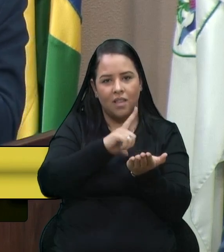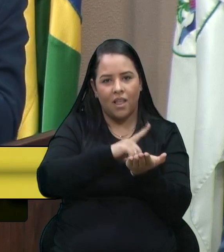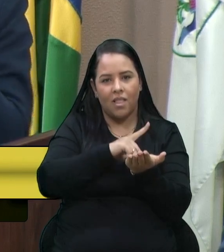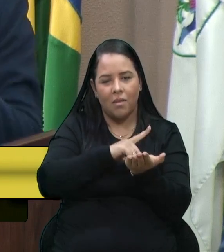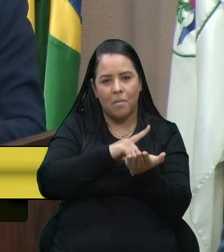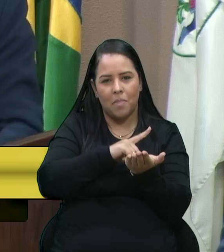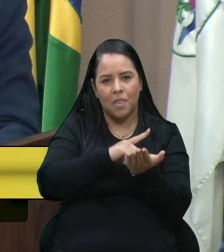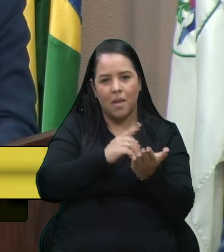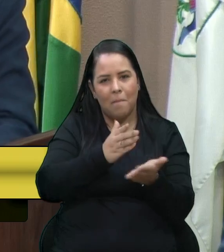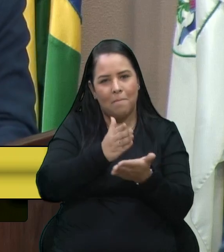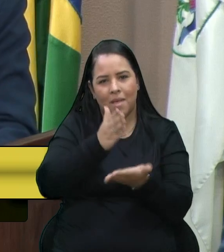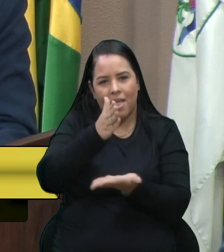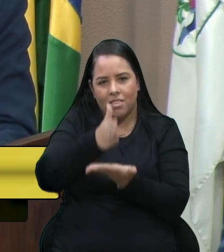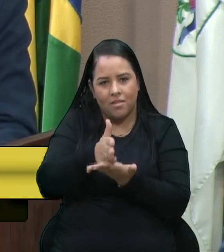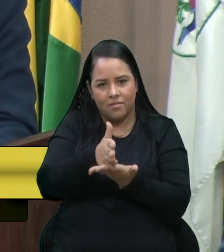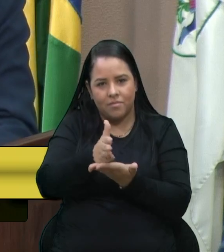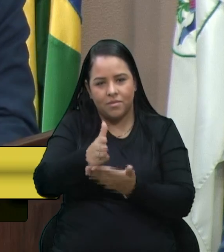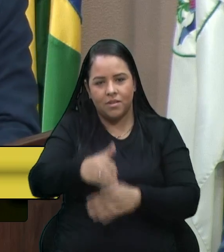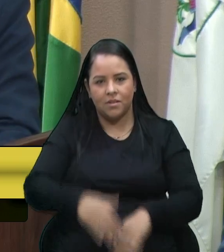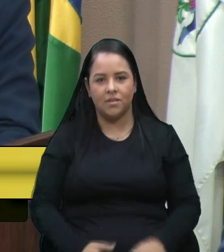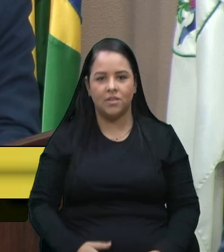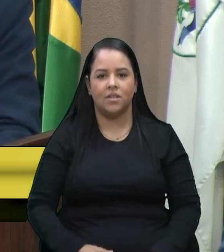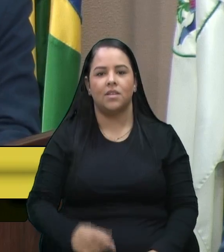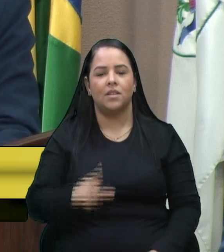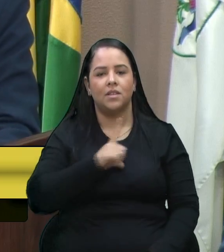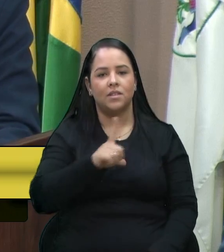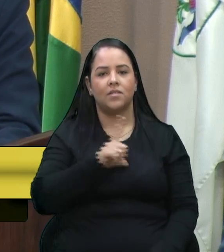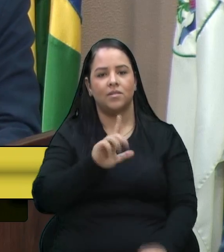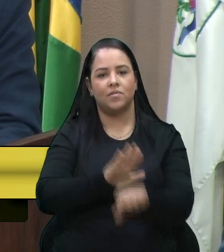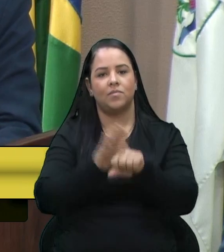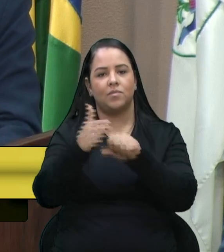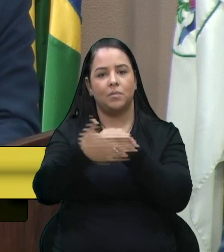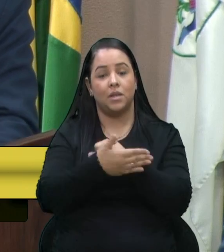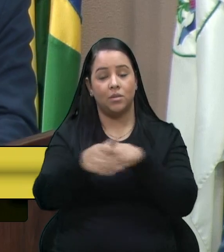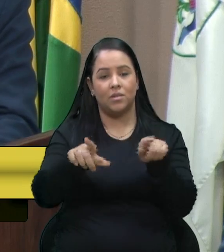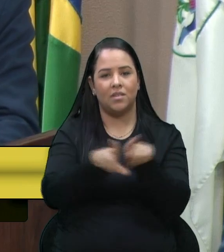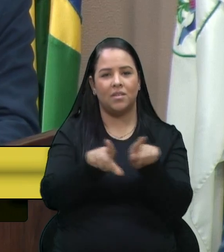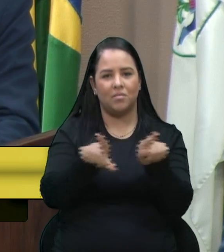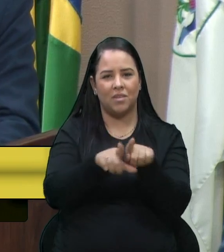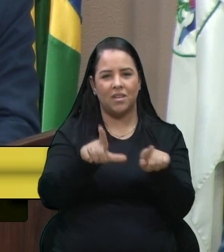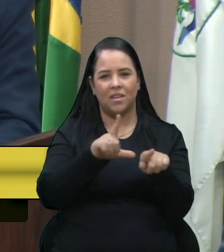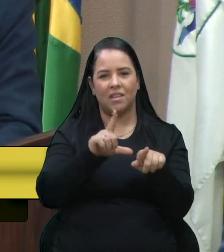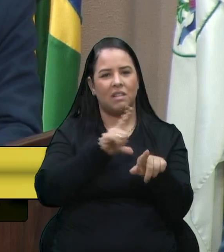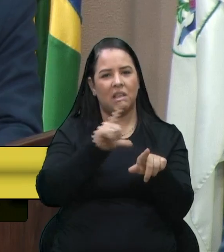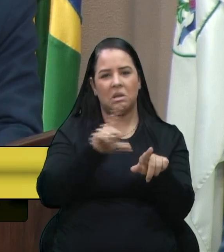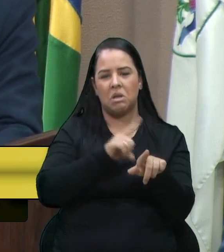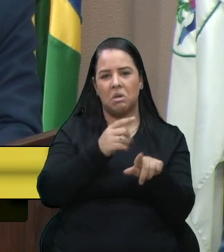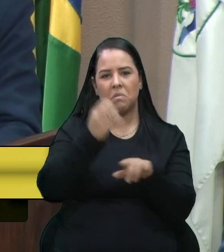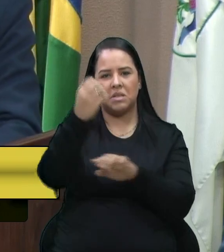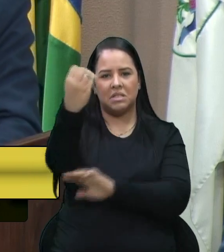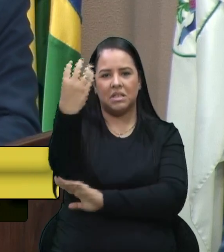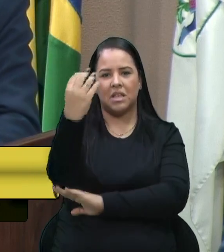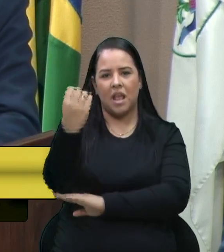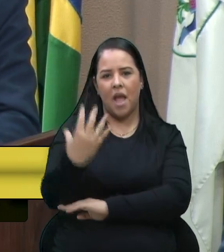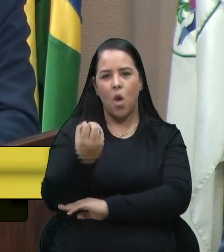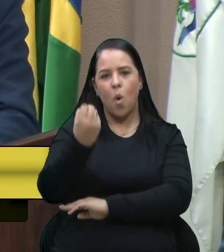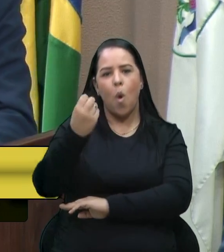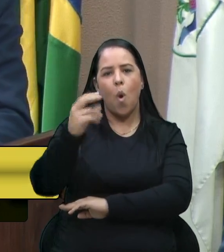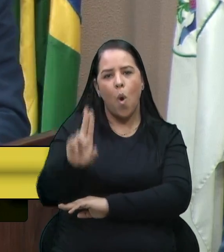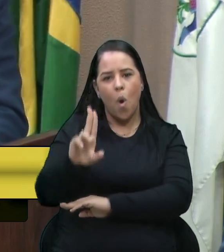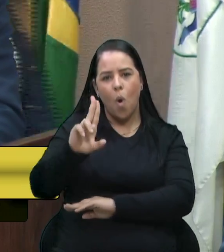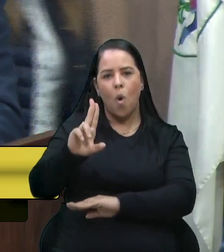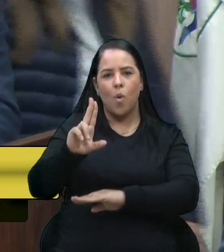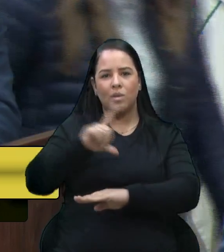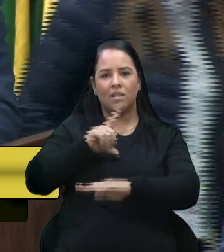Então, a população do bairro pede também um viaduto ou uma sinaleira, mas em conversa com o